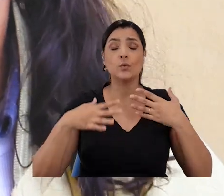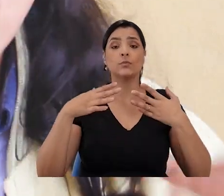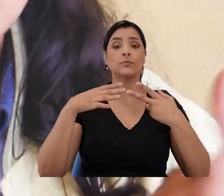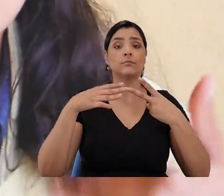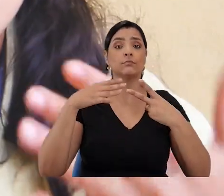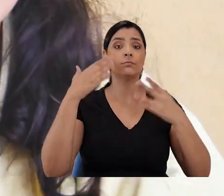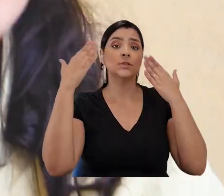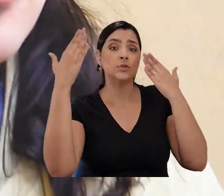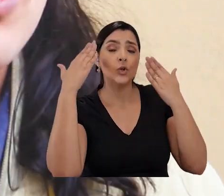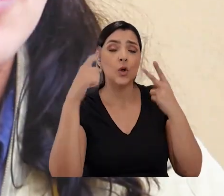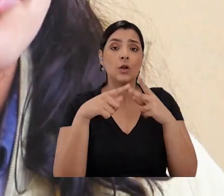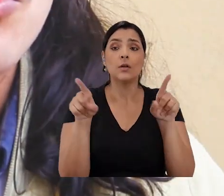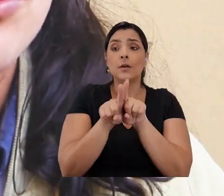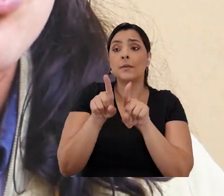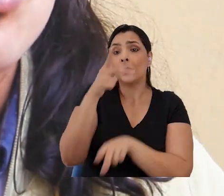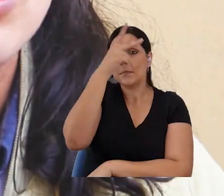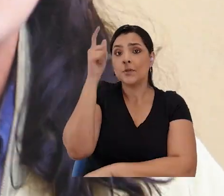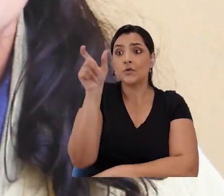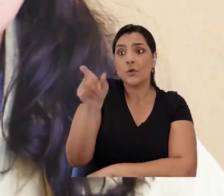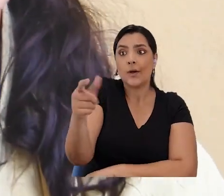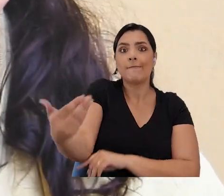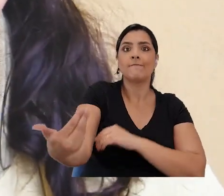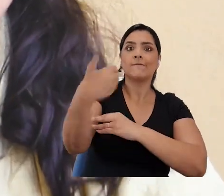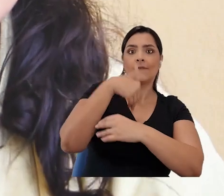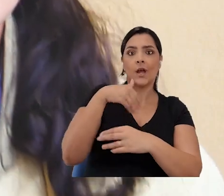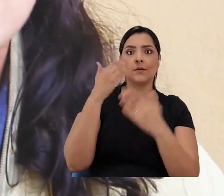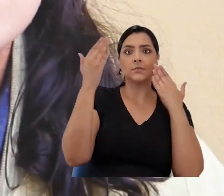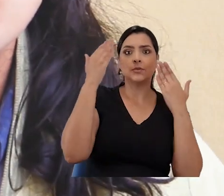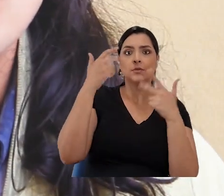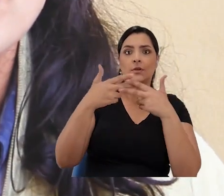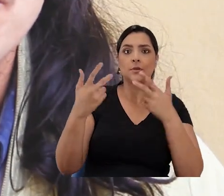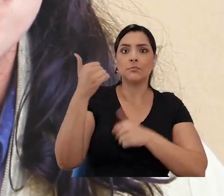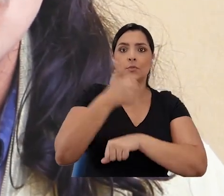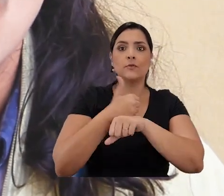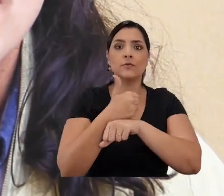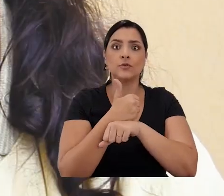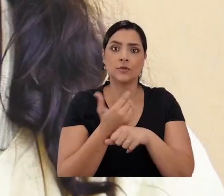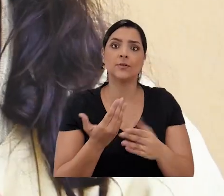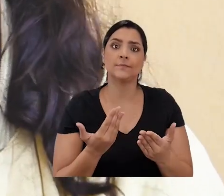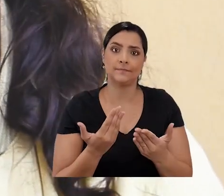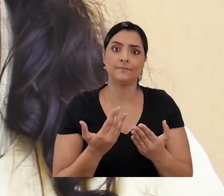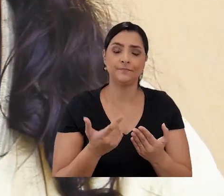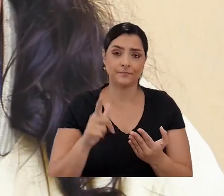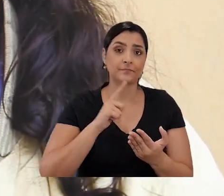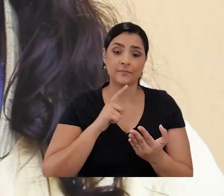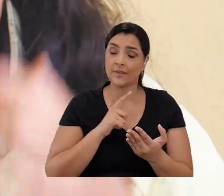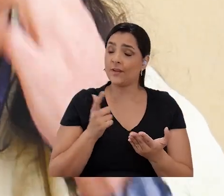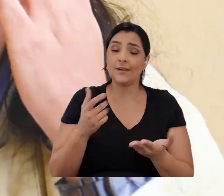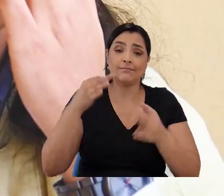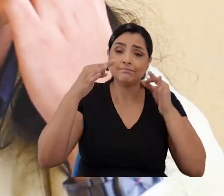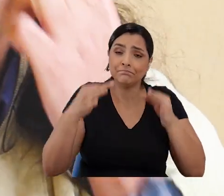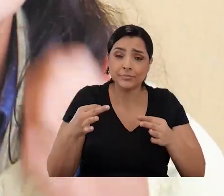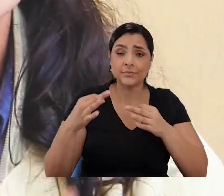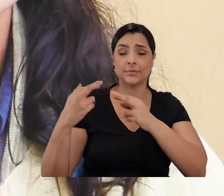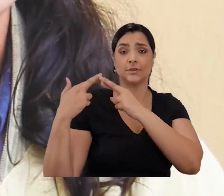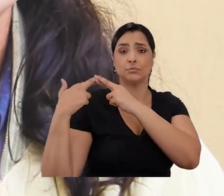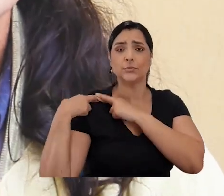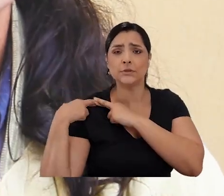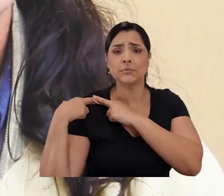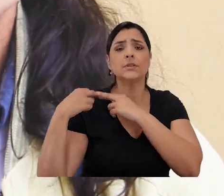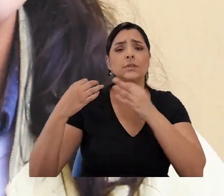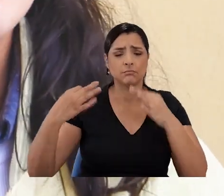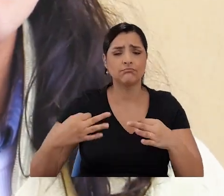psicólogo, quanto do corpo da pessoa que está procurando ajuda ou que está em relação com esse profissional. Nós temos não só um dever, mas uma